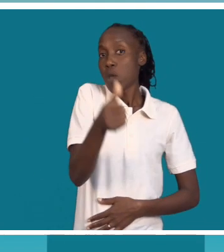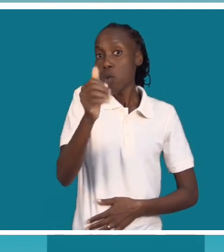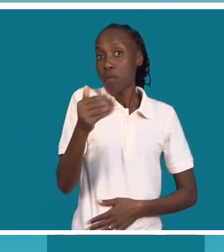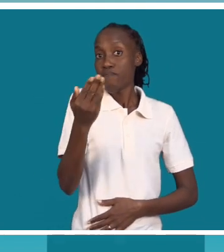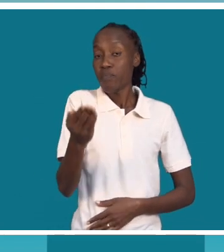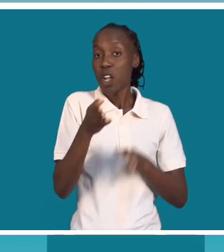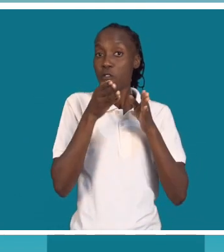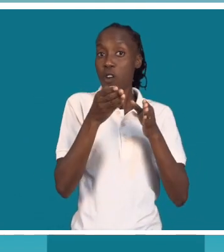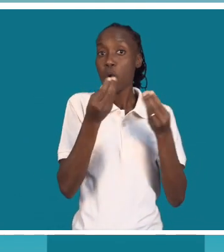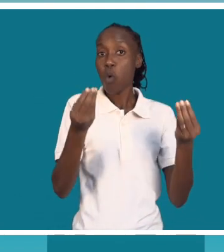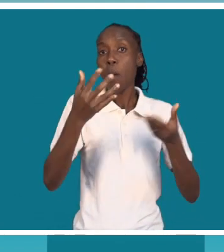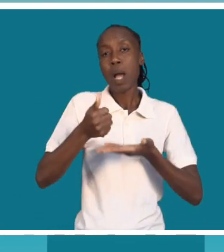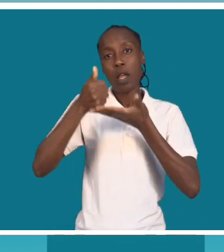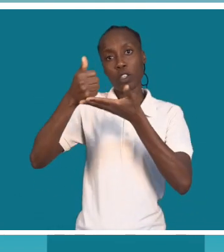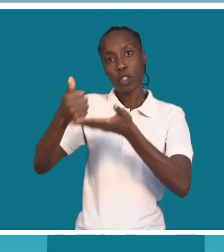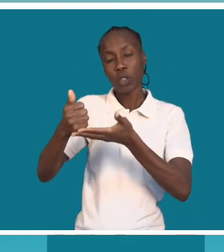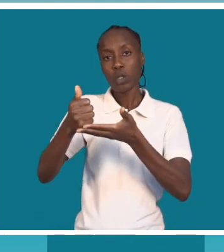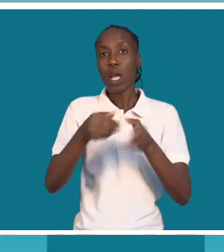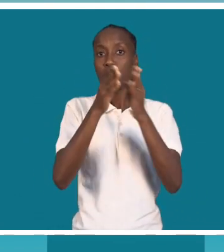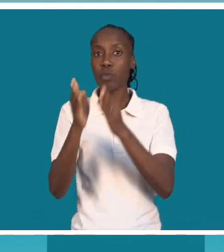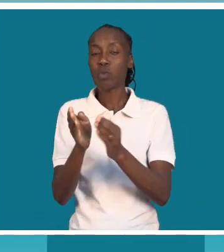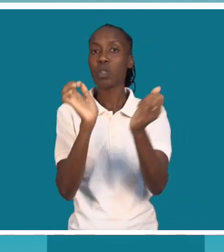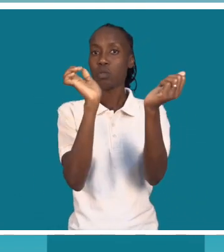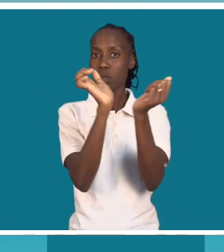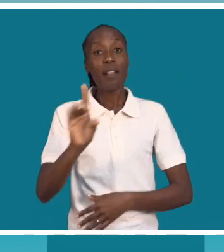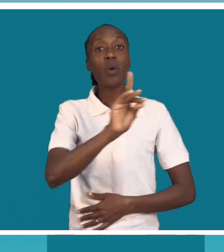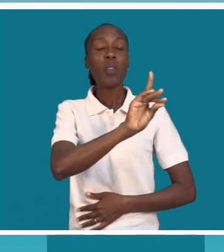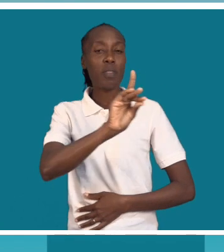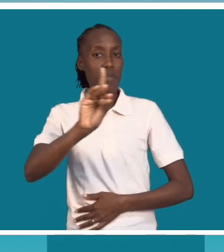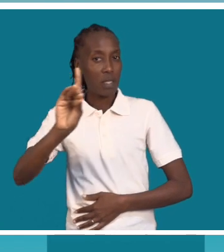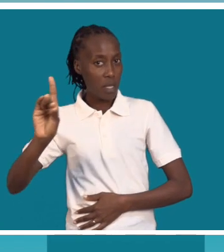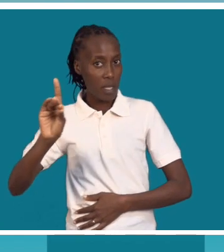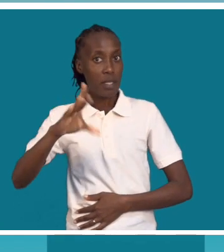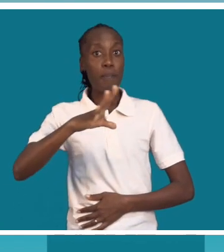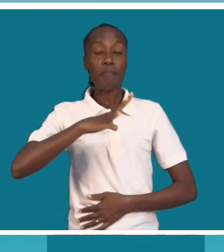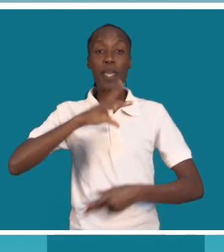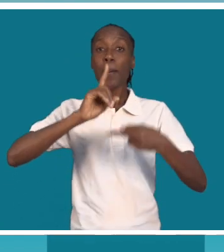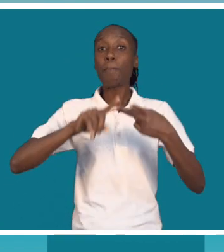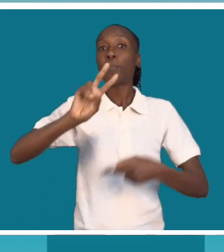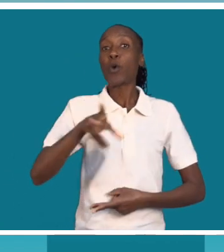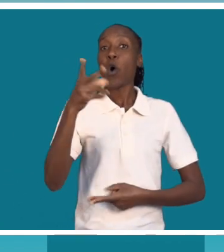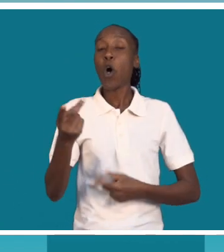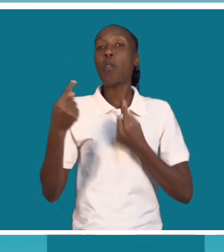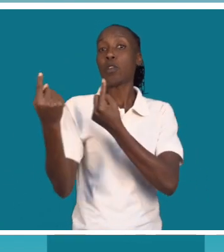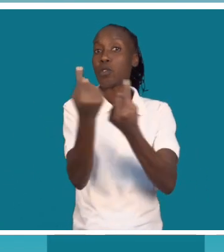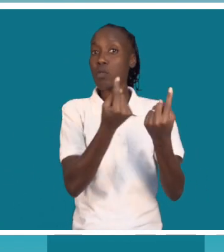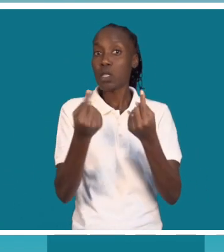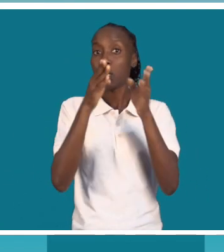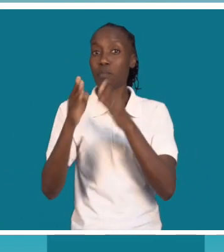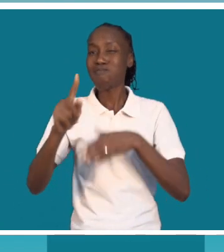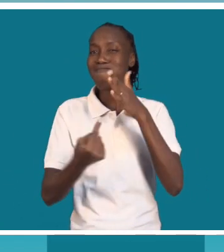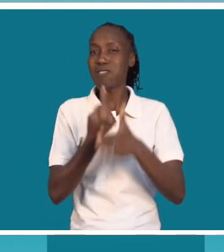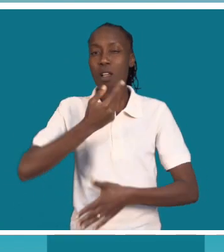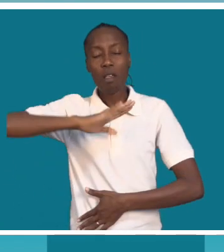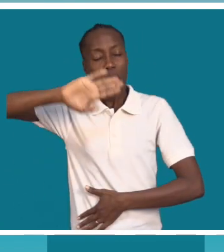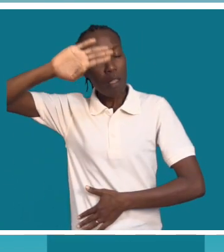condições de atendimento nas penteciárias. Temos outras situações em que alguém adquire uma doença, como o caso